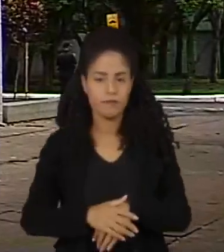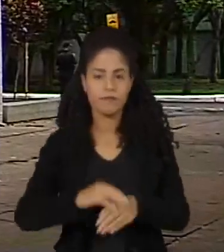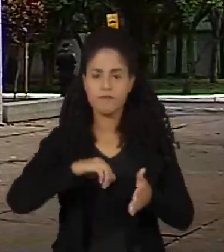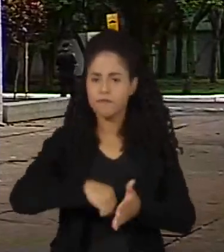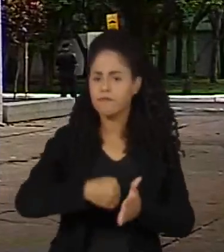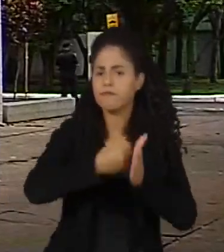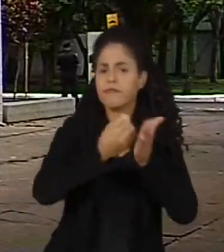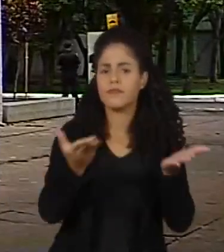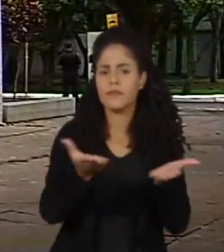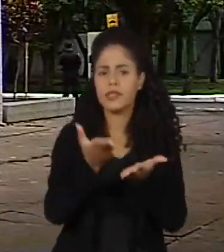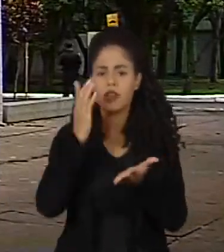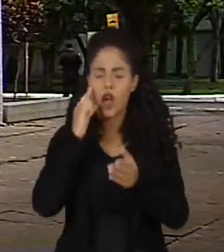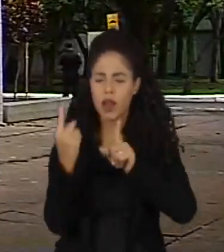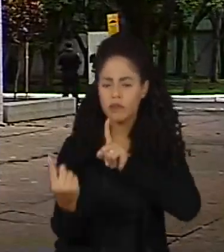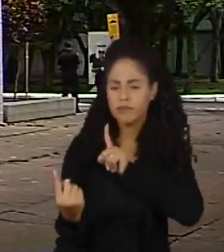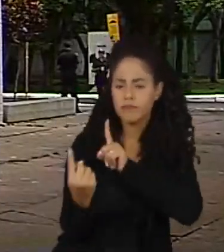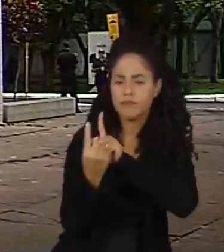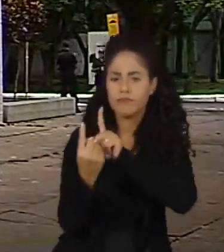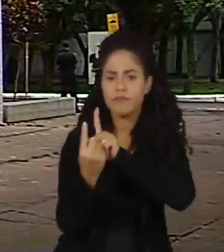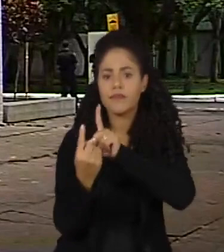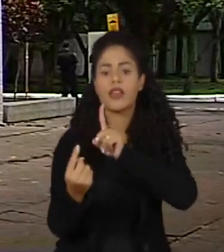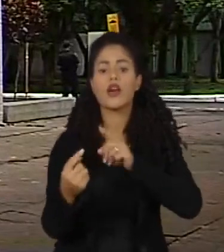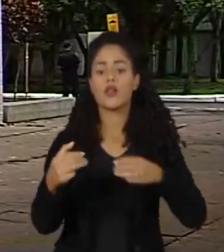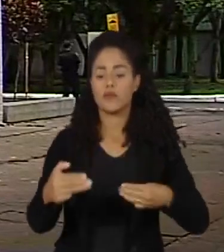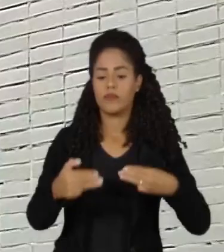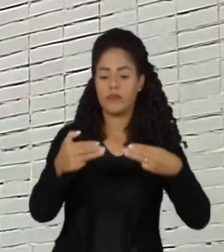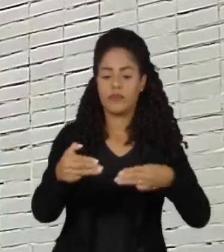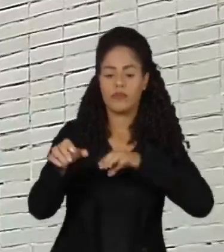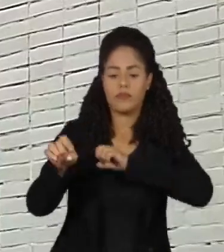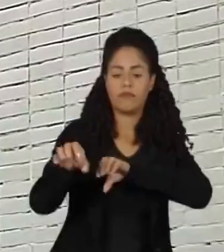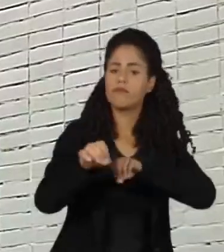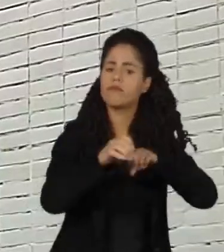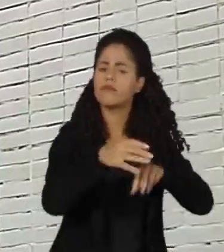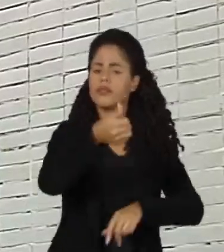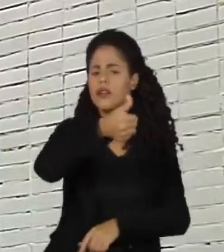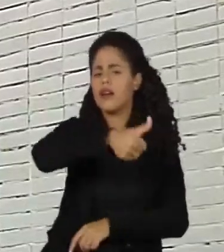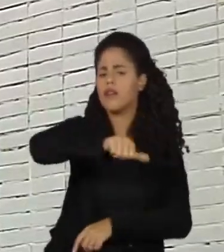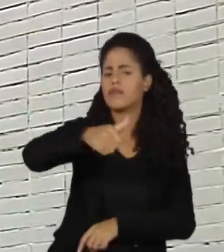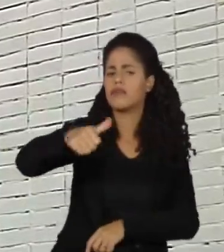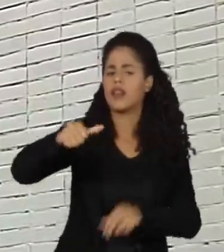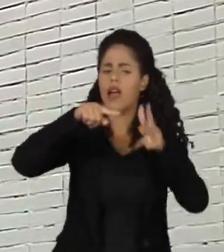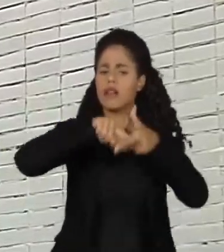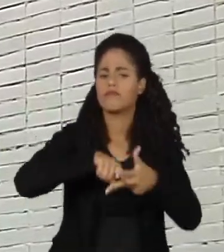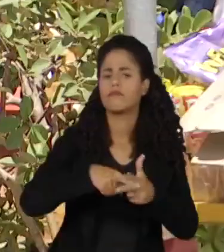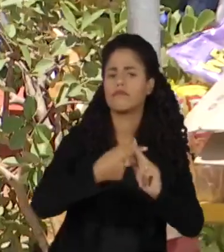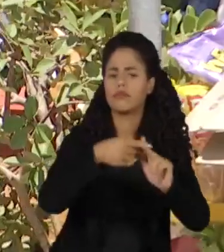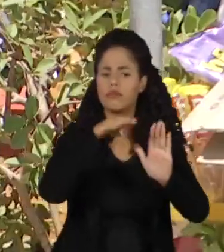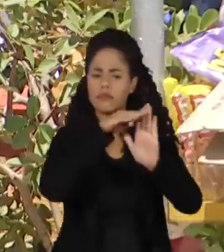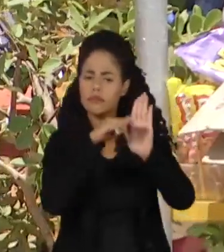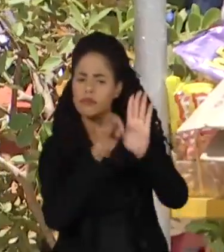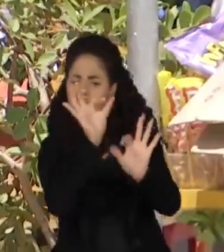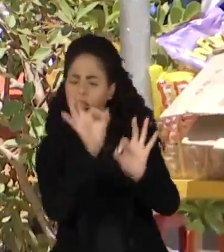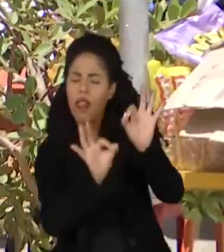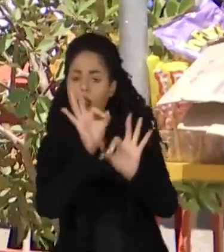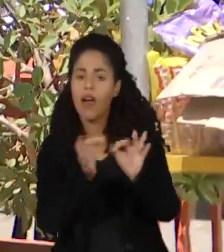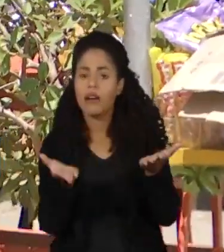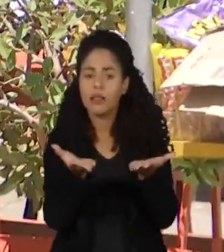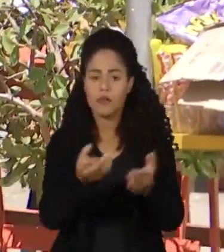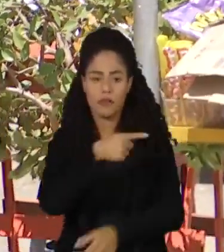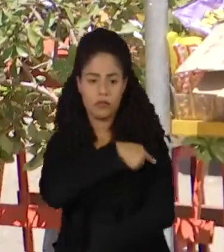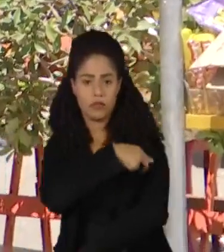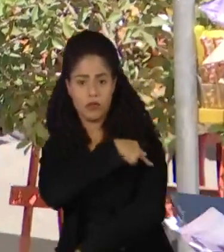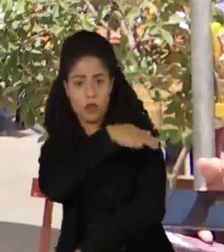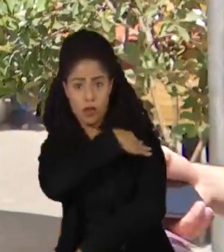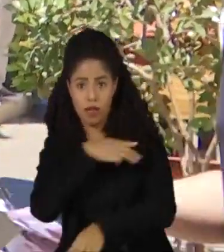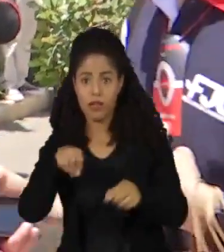decidida depois da consulta pública feita pelo Ministério da Educação para avaliar e reestruturar o novo ensino médio. A medida também atinge